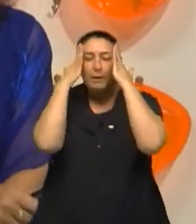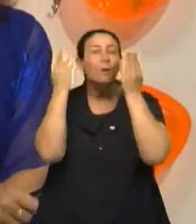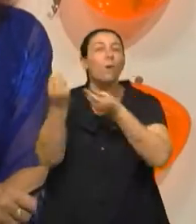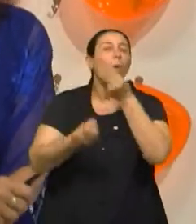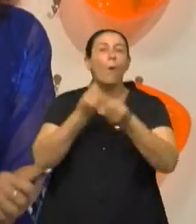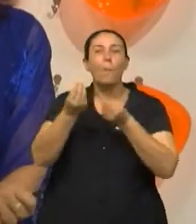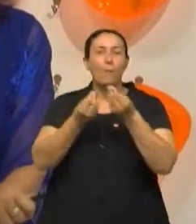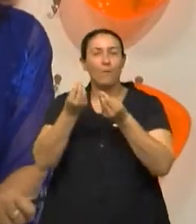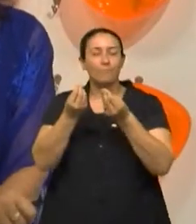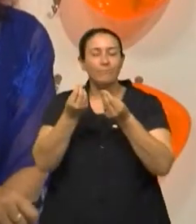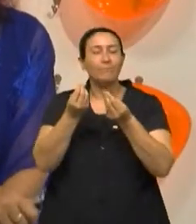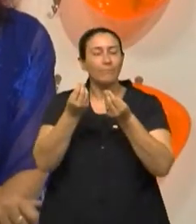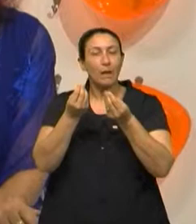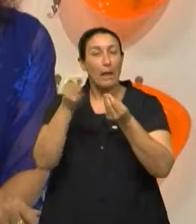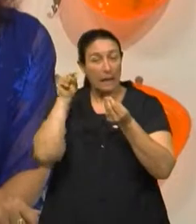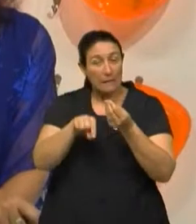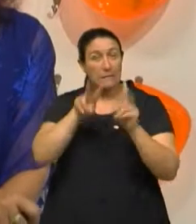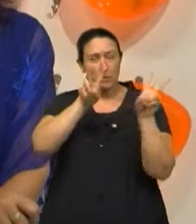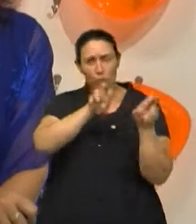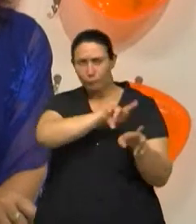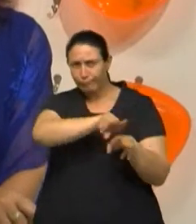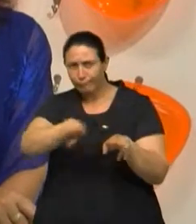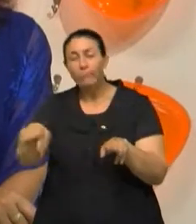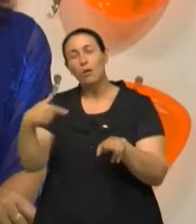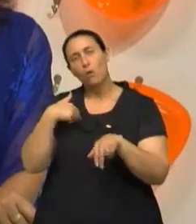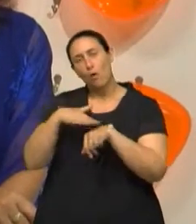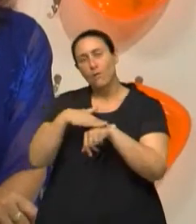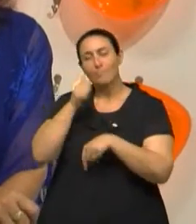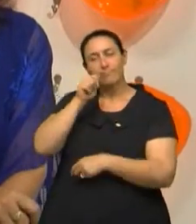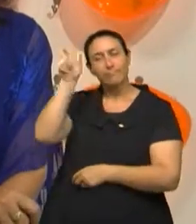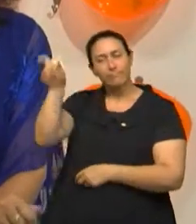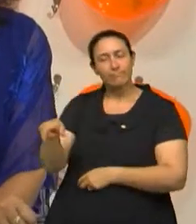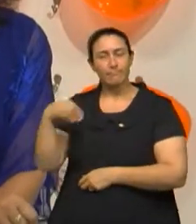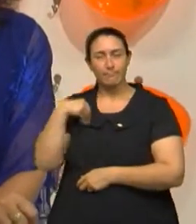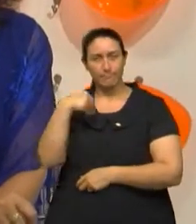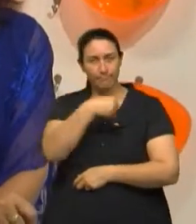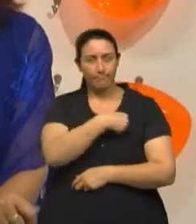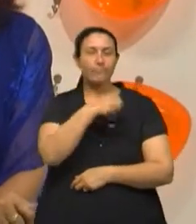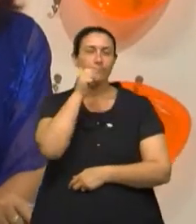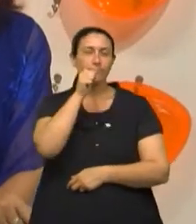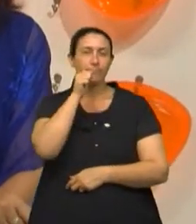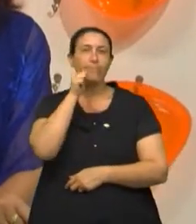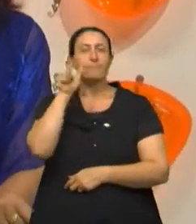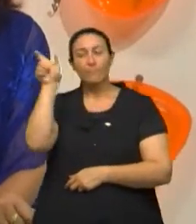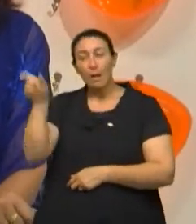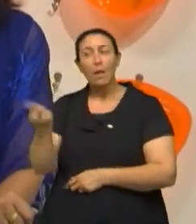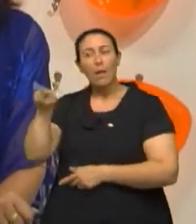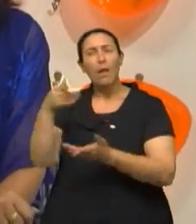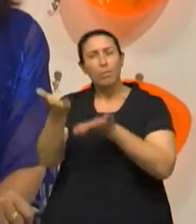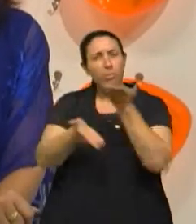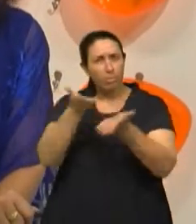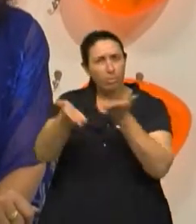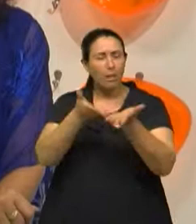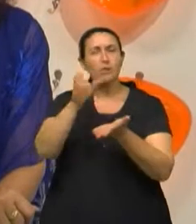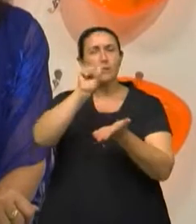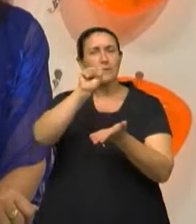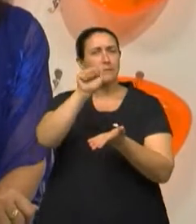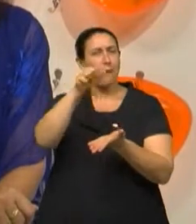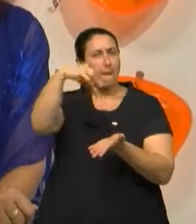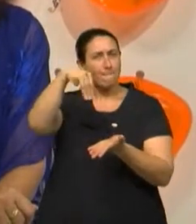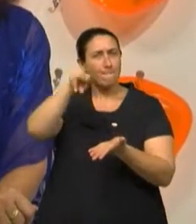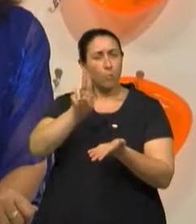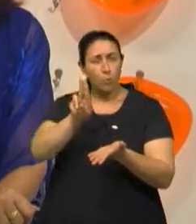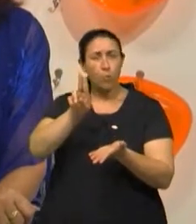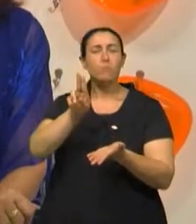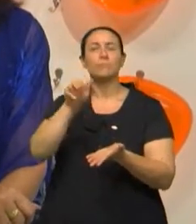socorros? Sobre essas e outras dúvidas, eu converso com a médica plantonista do SAMU, Serviço de Atendimento Móvel de Urgência de